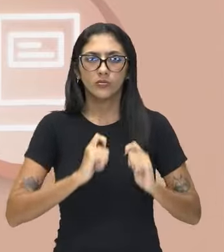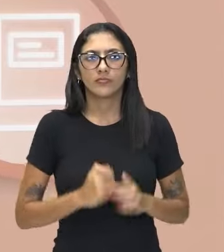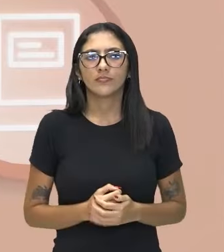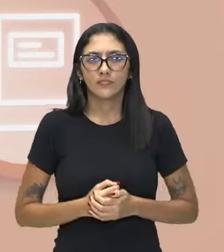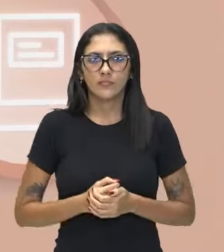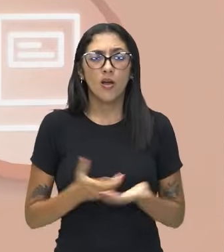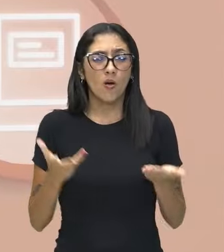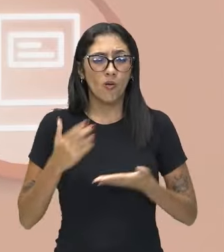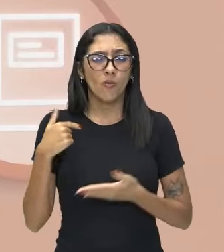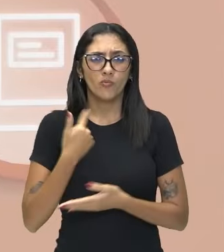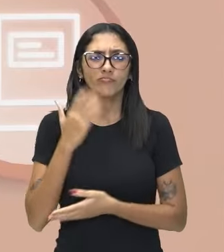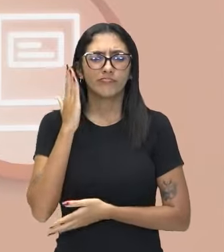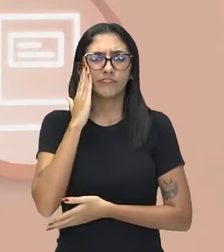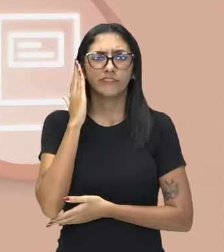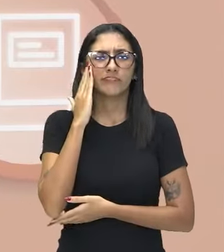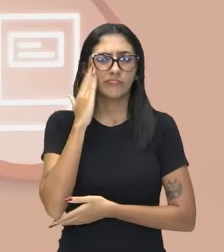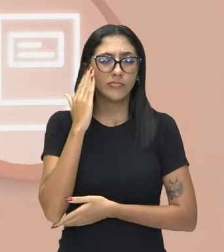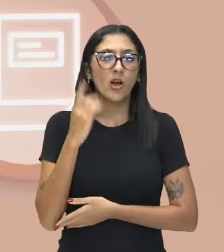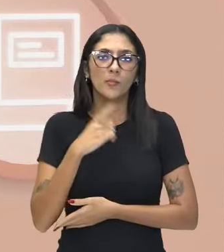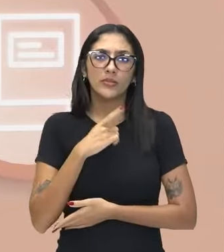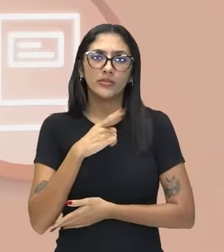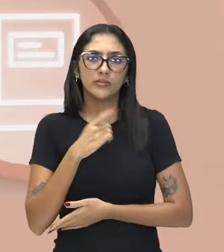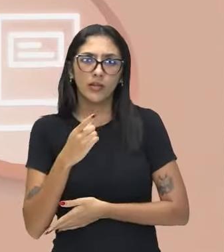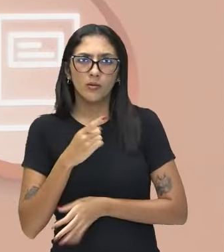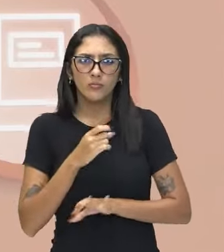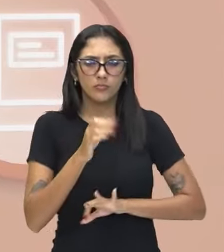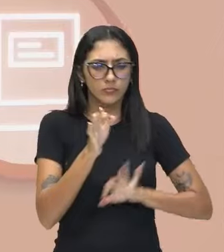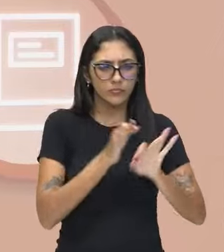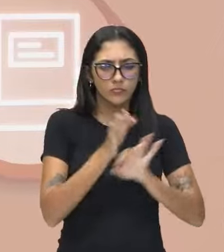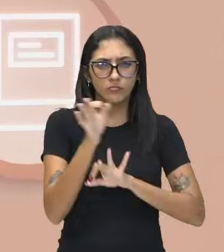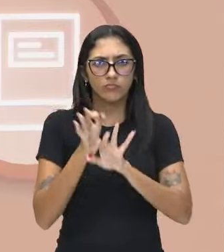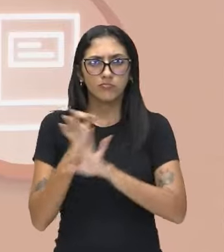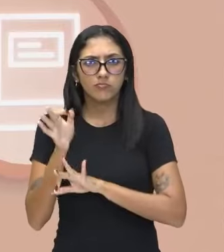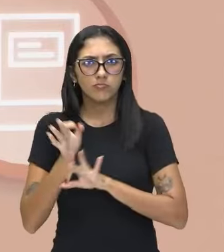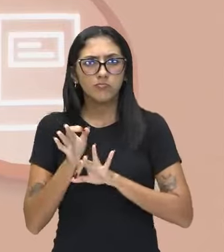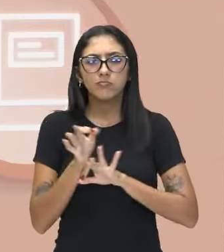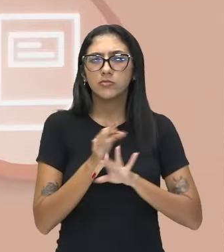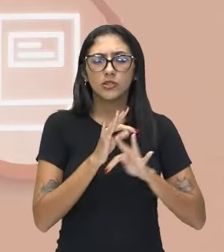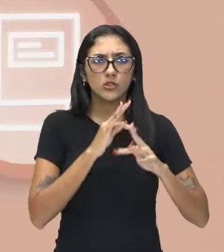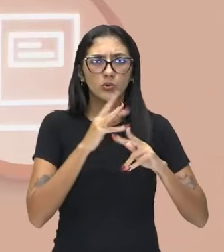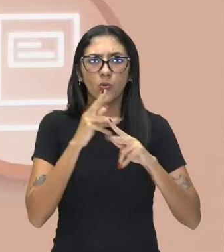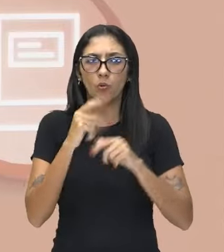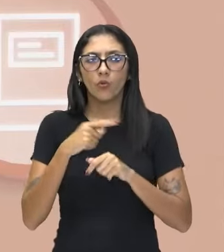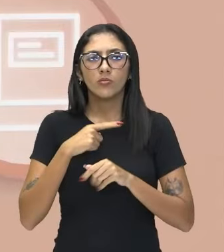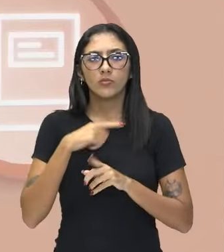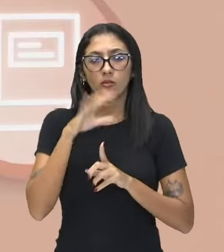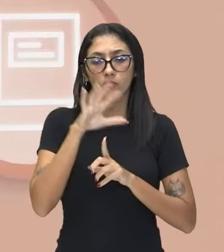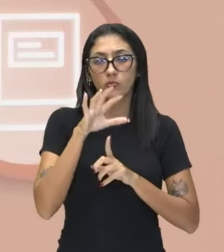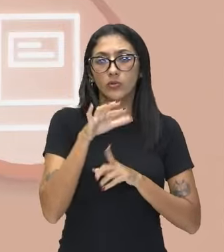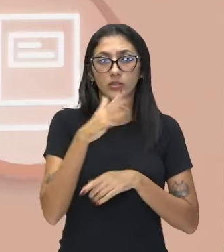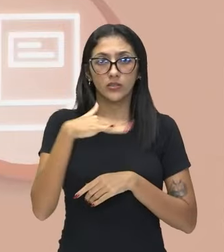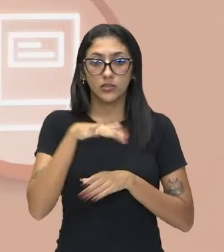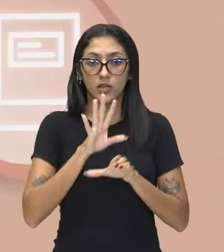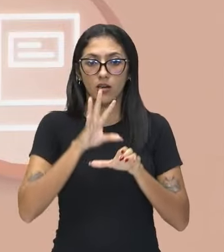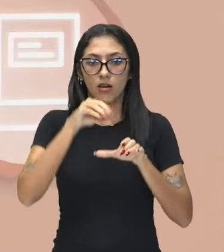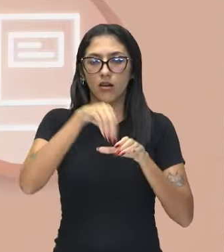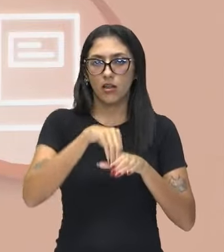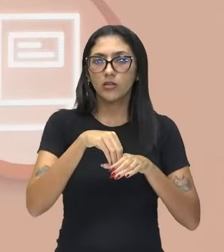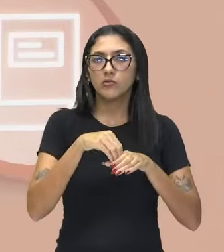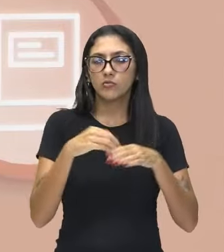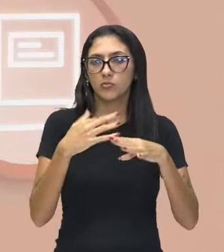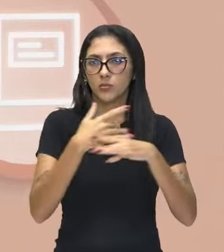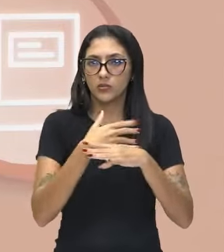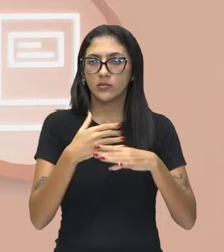está direcionando tudo o que acontece dentro de um Estado, dentro de uma nação.